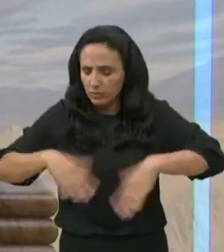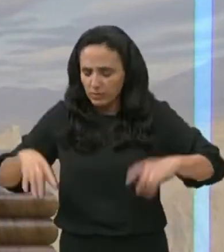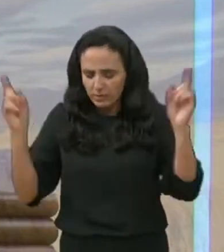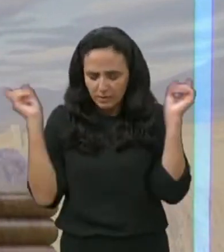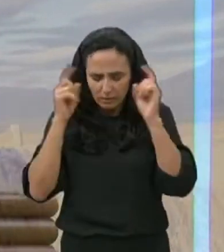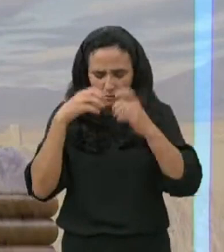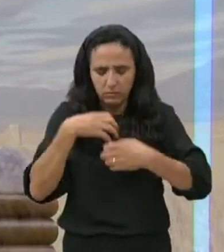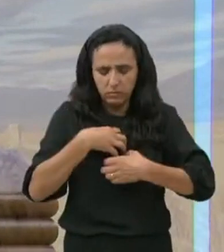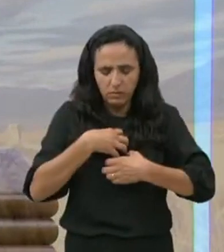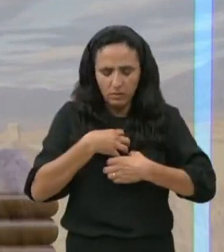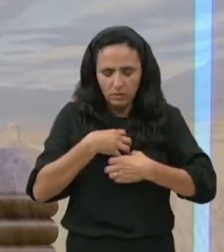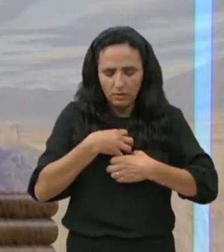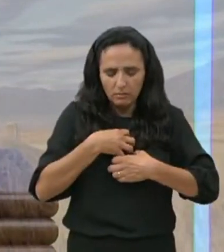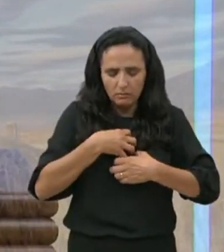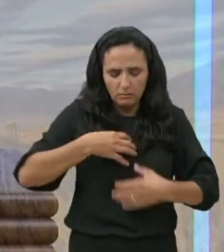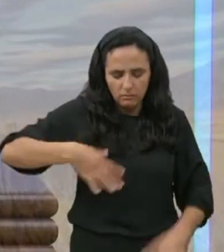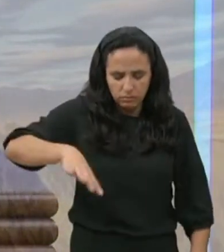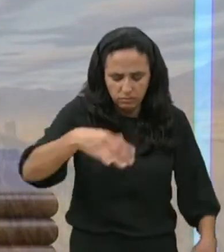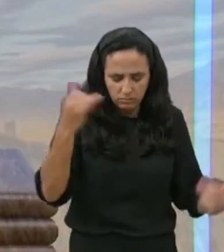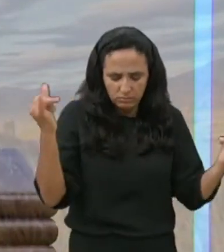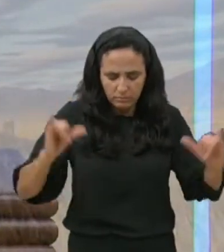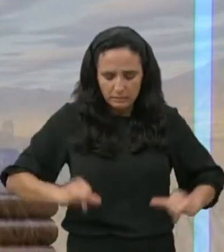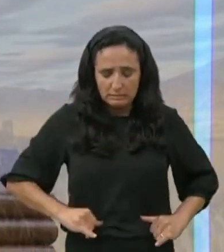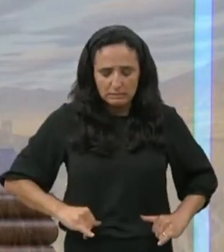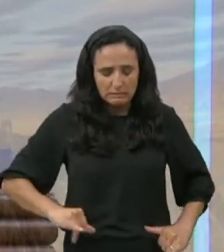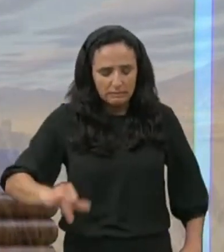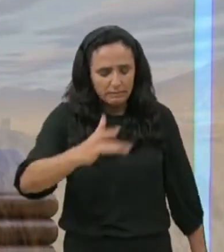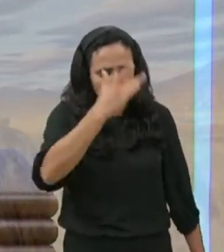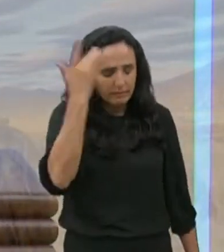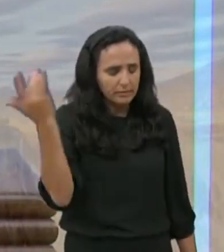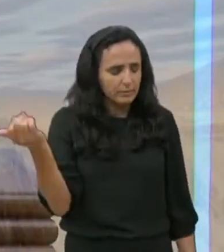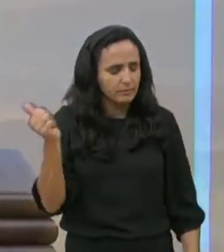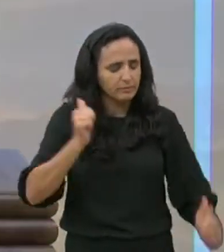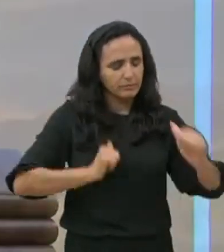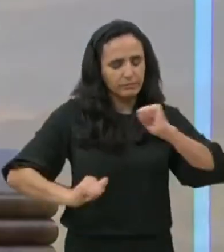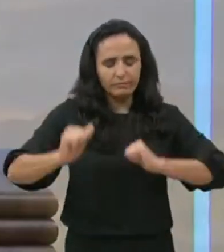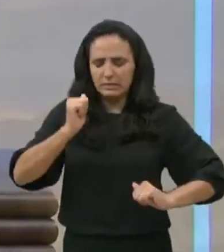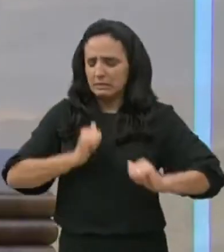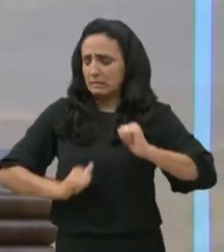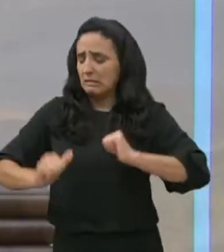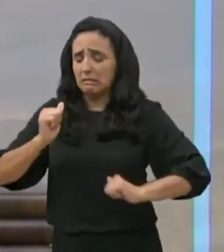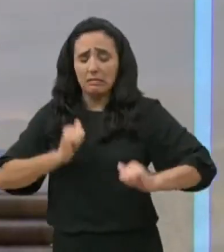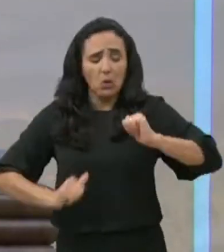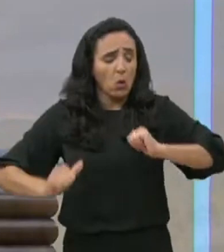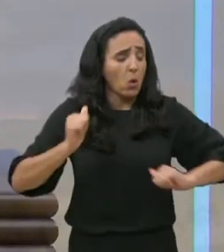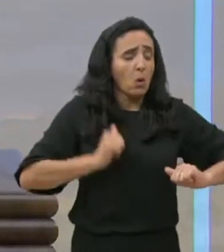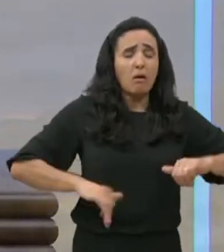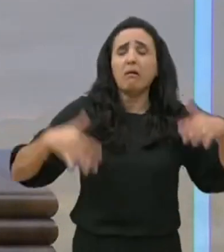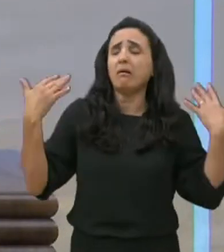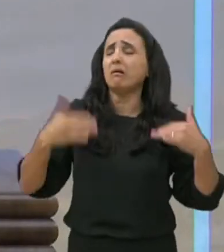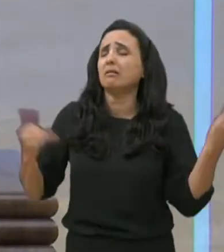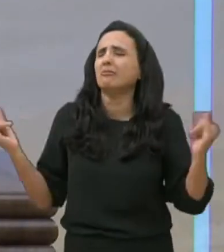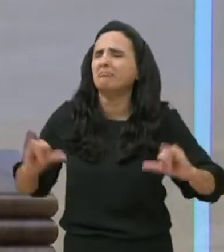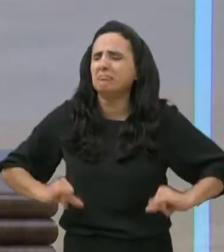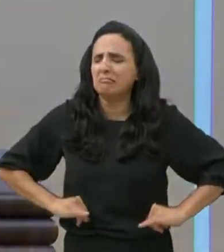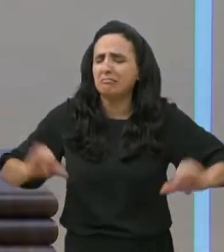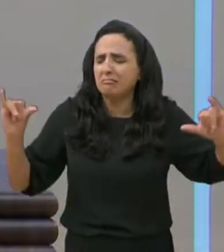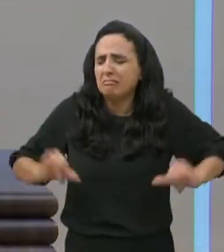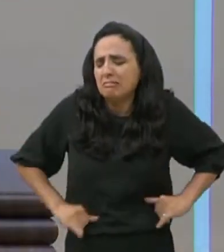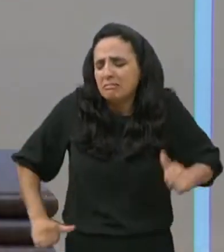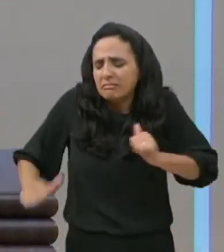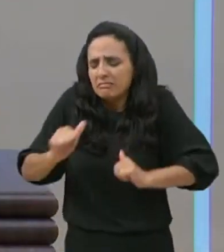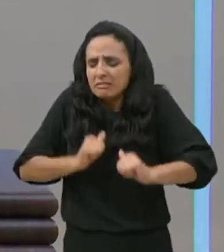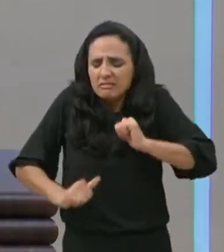eu quero te apresentar aqueles que estão sofrendo com ansiedade, ó Deus, existem tantas pessoas que neste momento sofrem